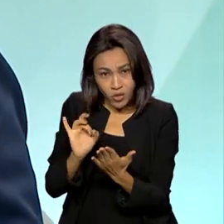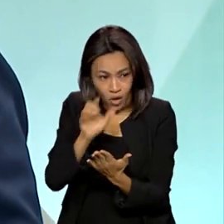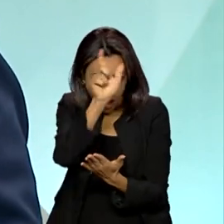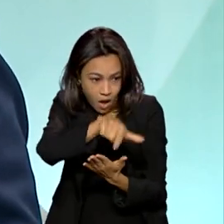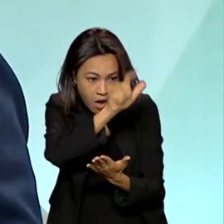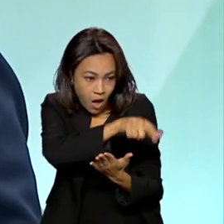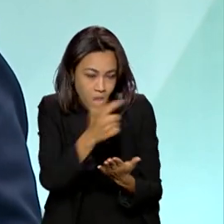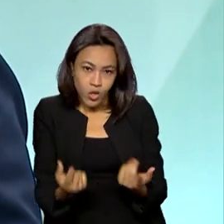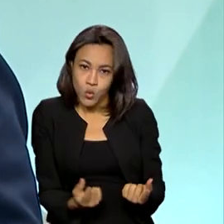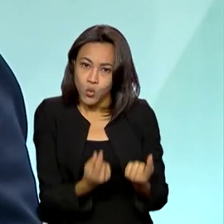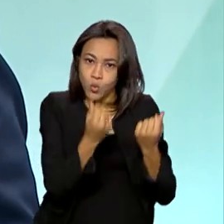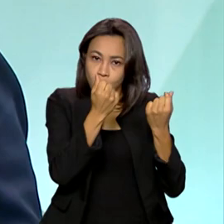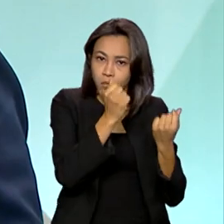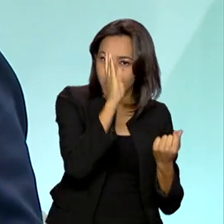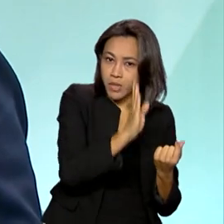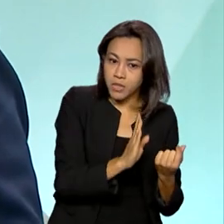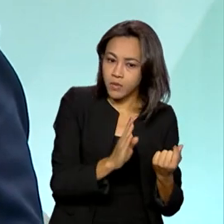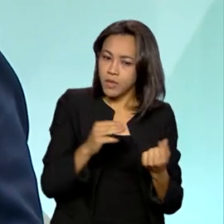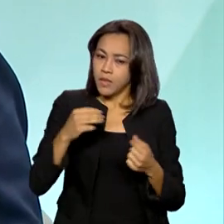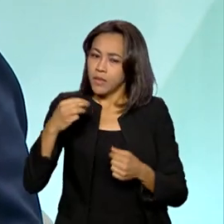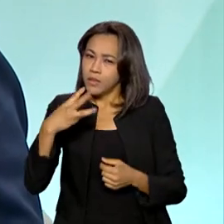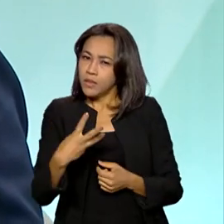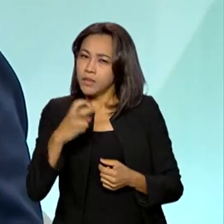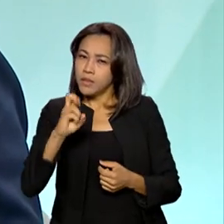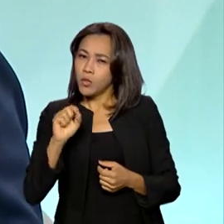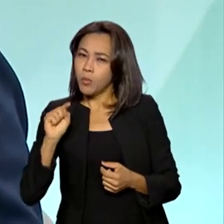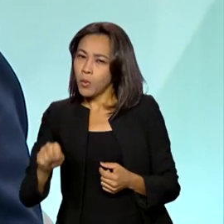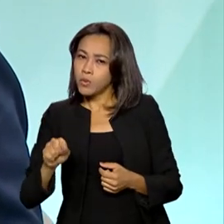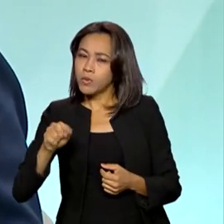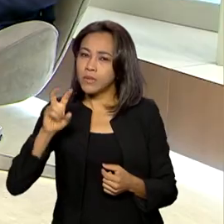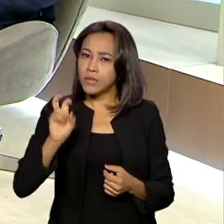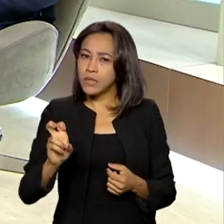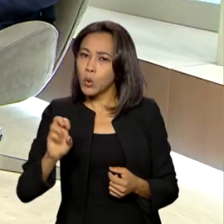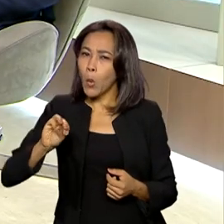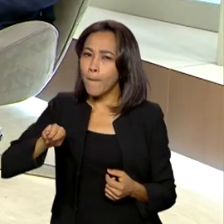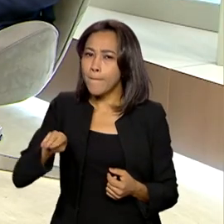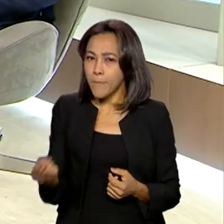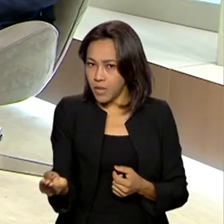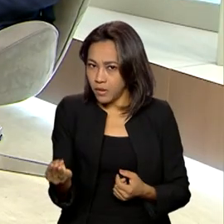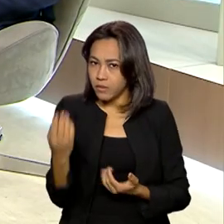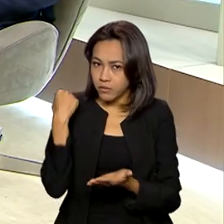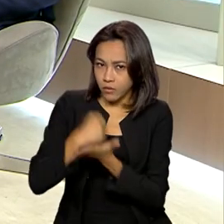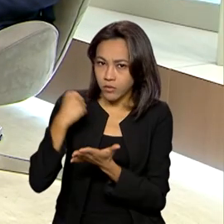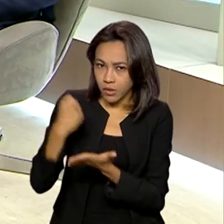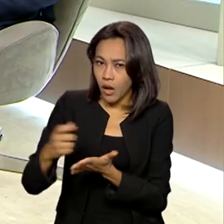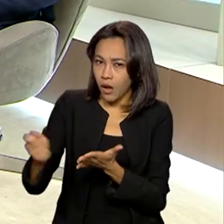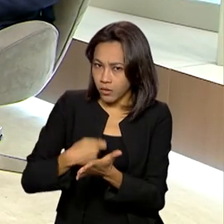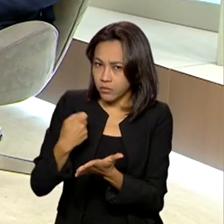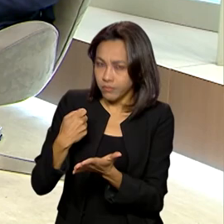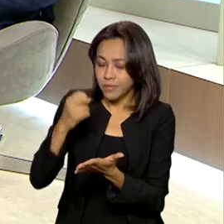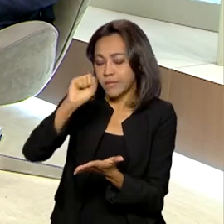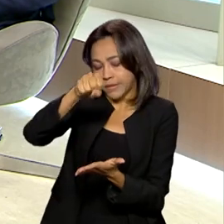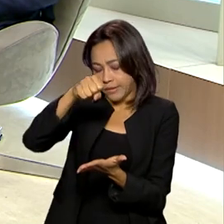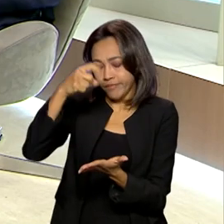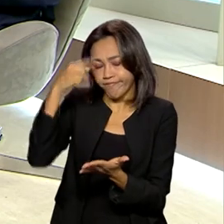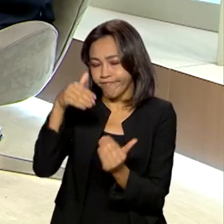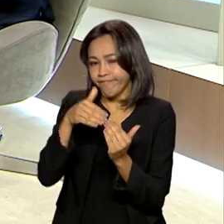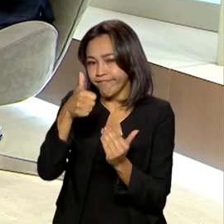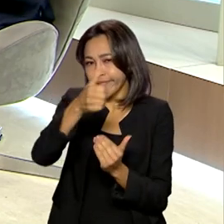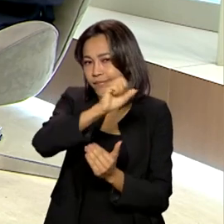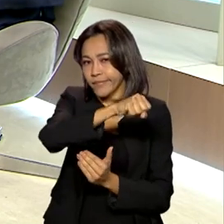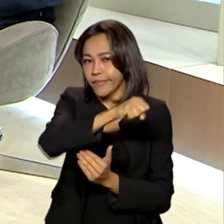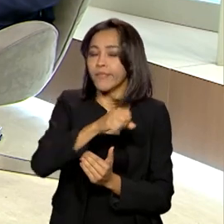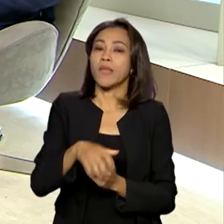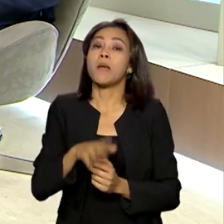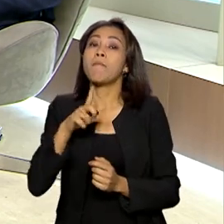geram riquezas para o Brasil. 35,5 mais ou menos milhões de trabalhadores com carteira assinada no Brasil, se eu não me engano. Exatamente. Mas existem